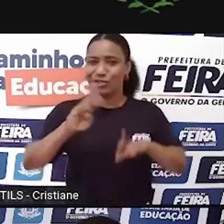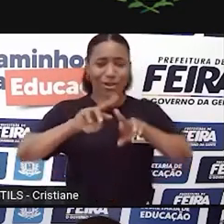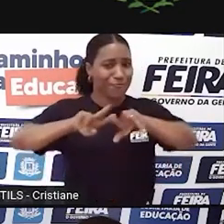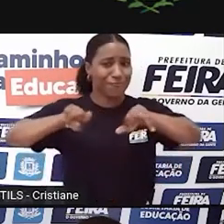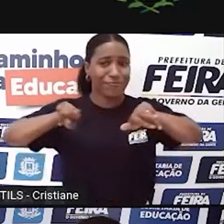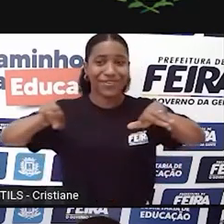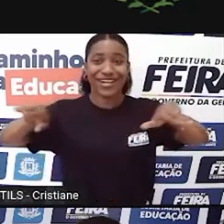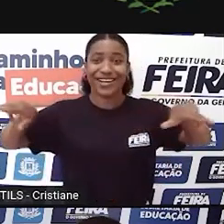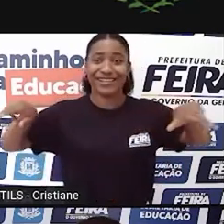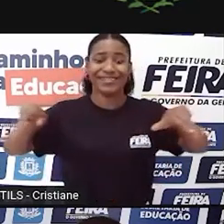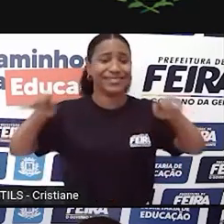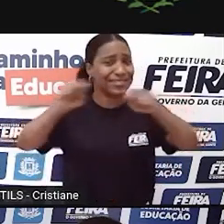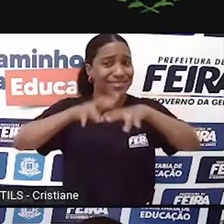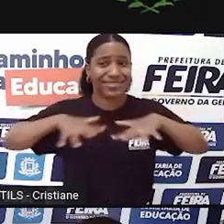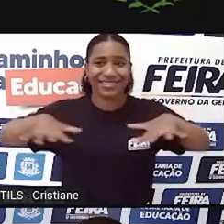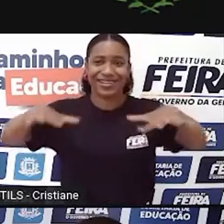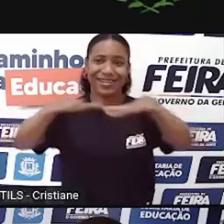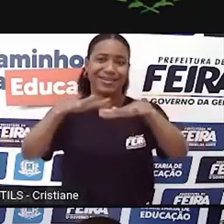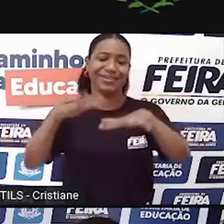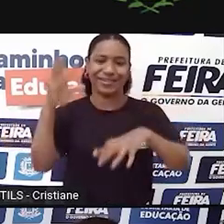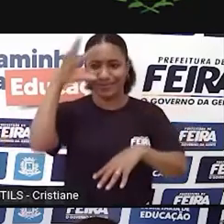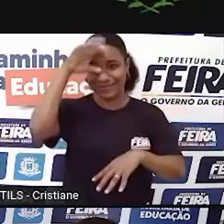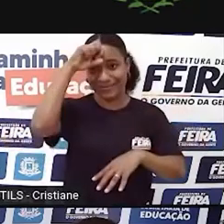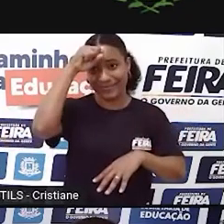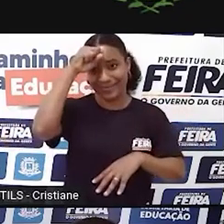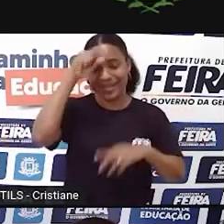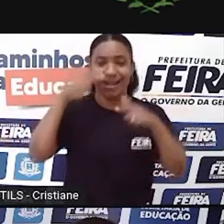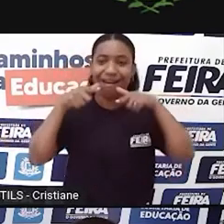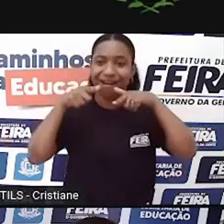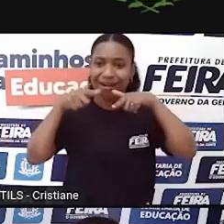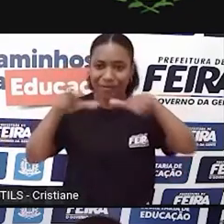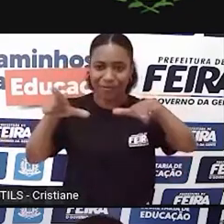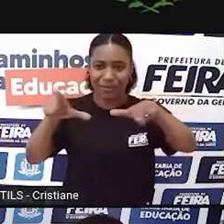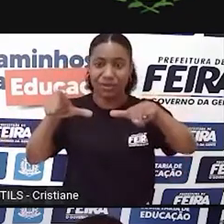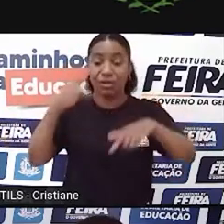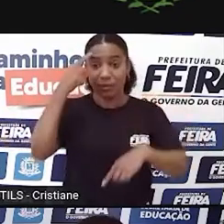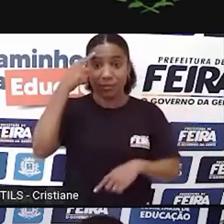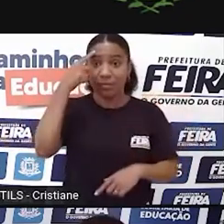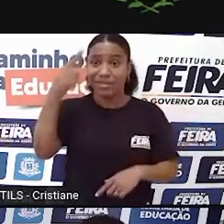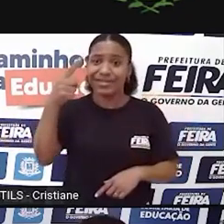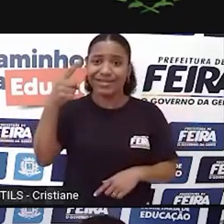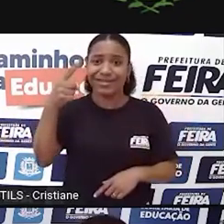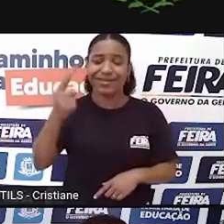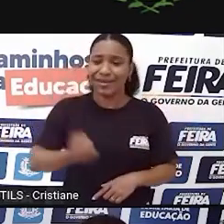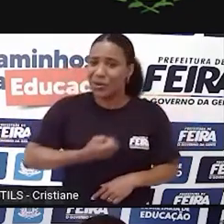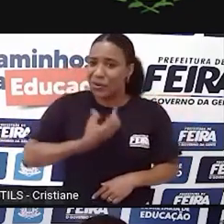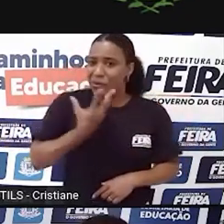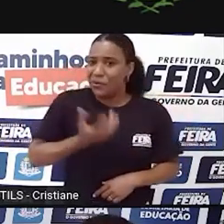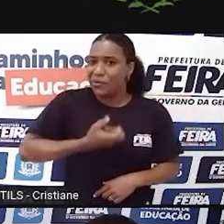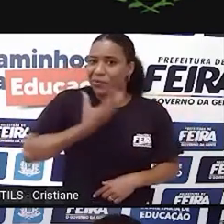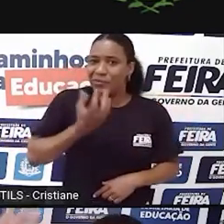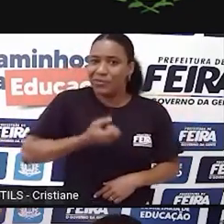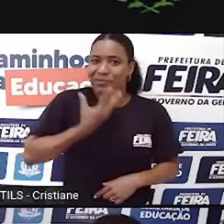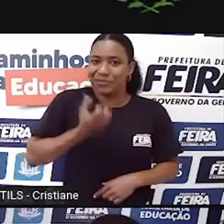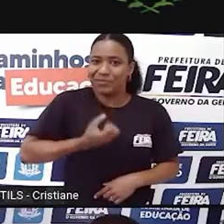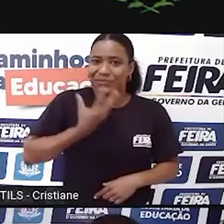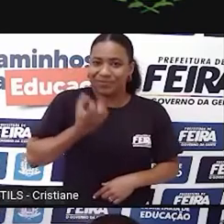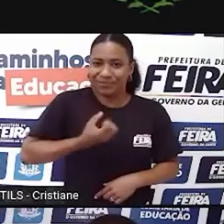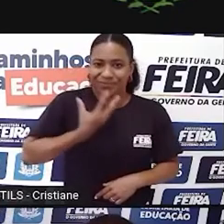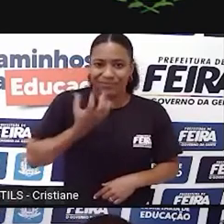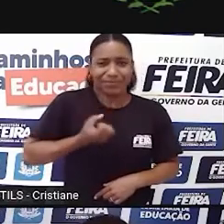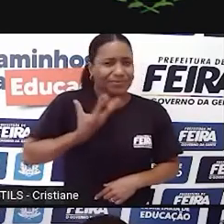áreas de linguagem, né? Então, a gente não pode ver a poesia como um texto que deve ficar à parte. Como está